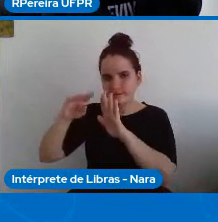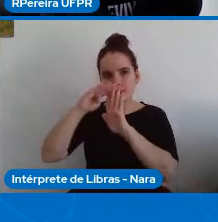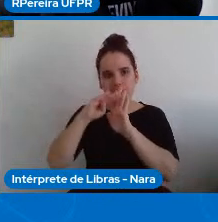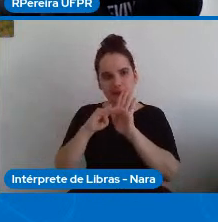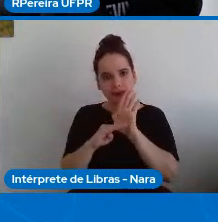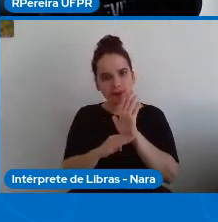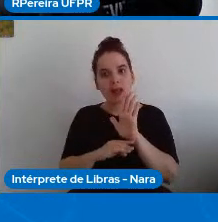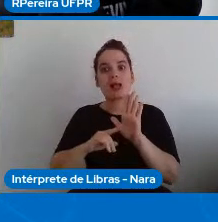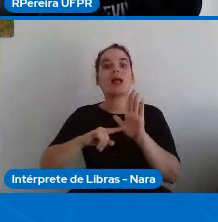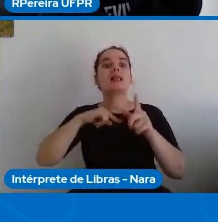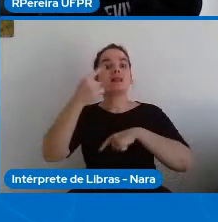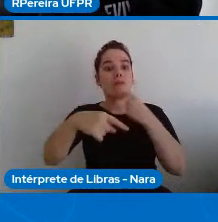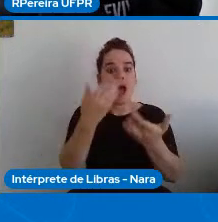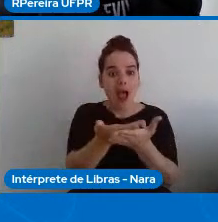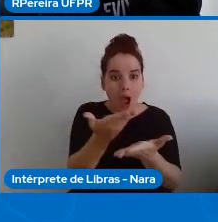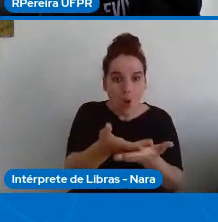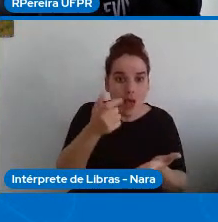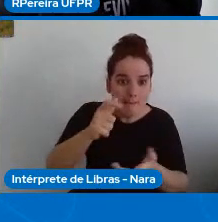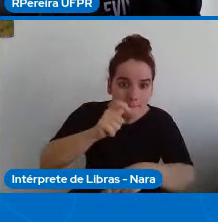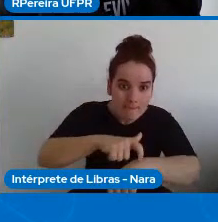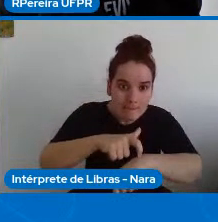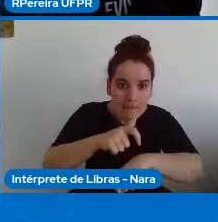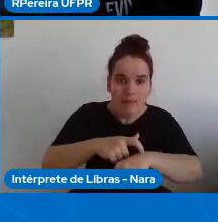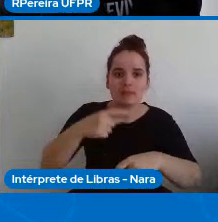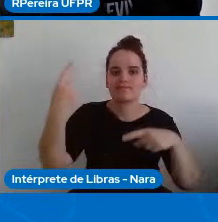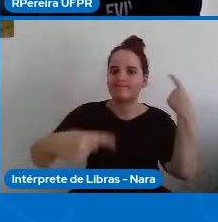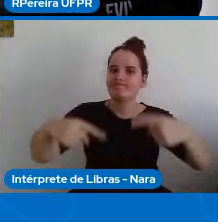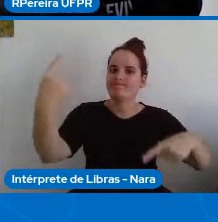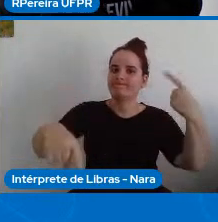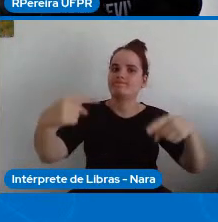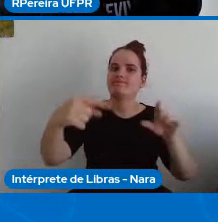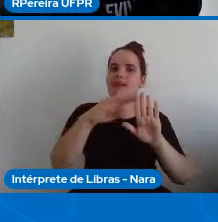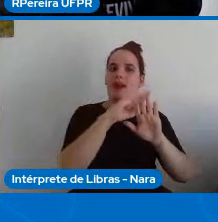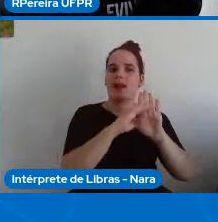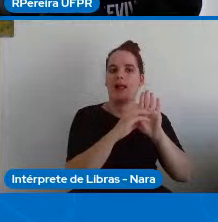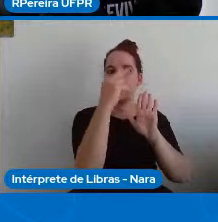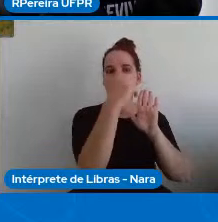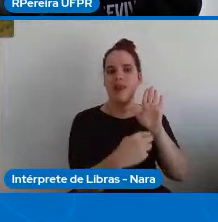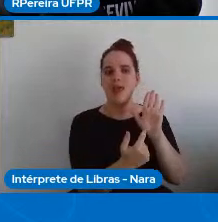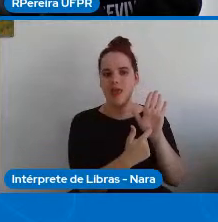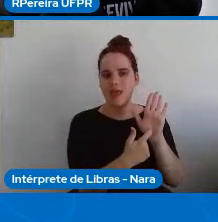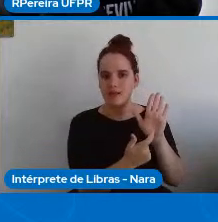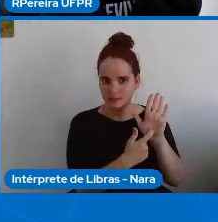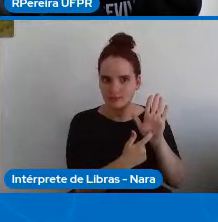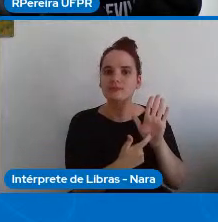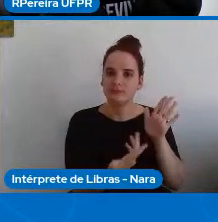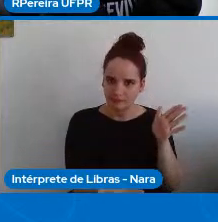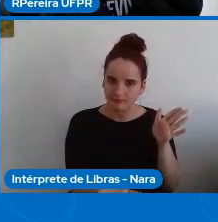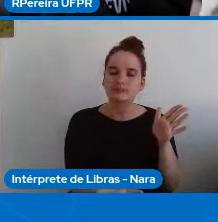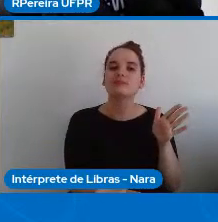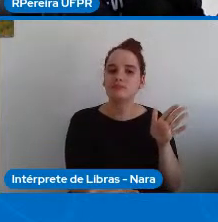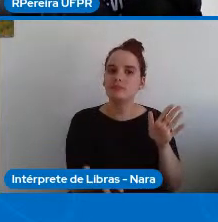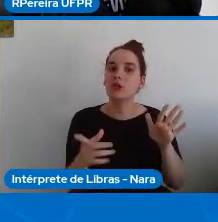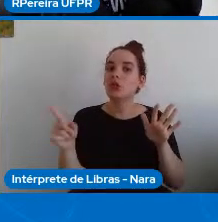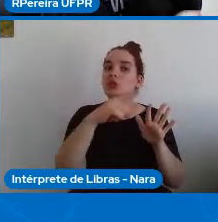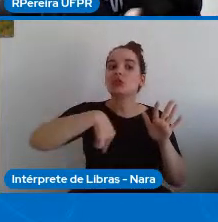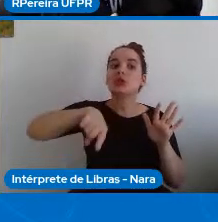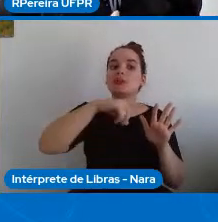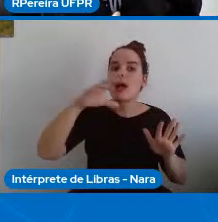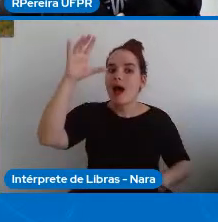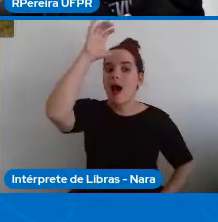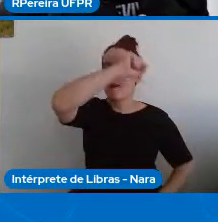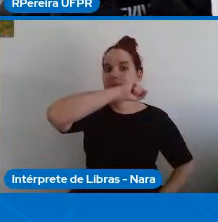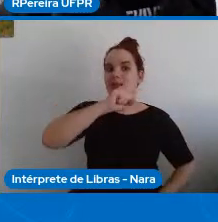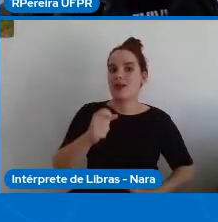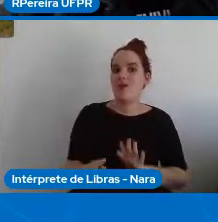discussões durante as aulas então aqui foi uma lição que nós já tiramos com essa disciplina disponibilizar um